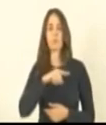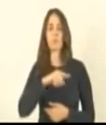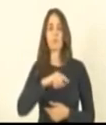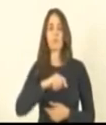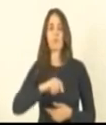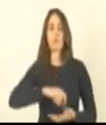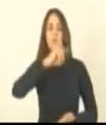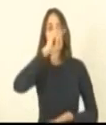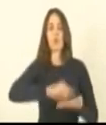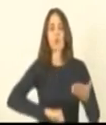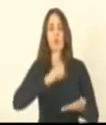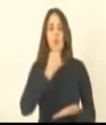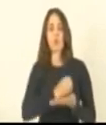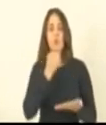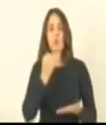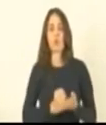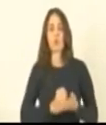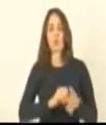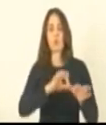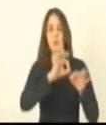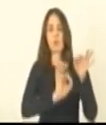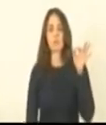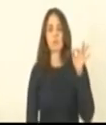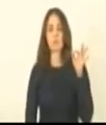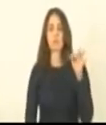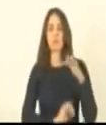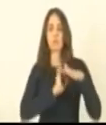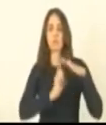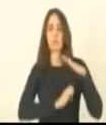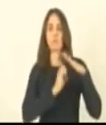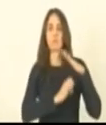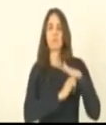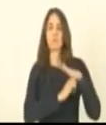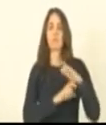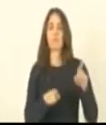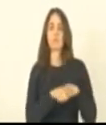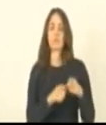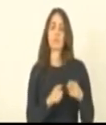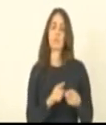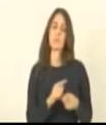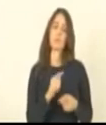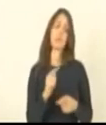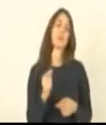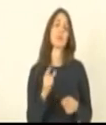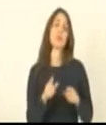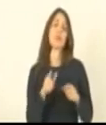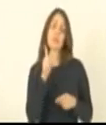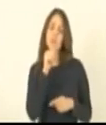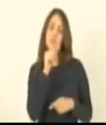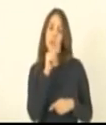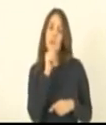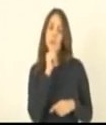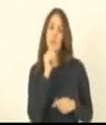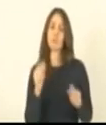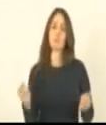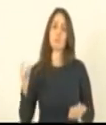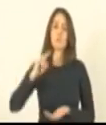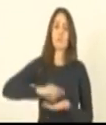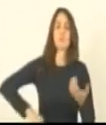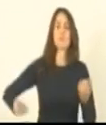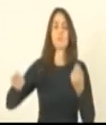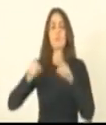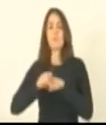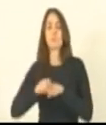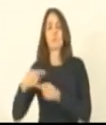feitos com essas agências com as concessionárias através do Estado e dos